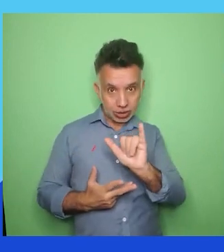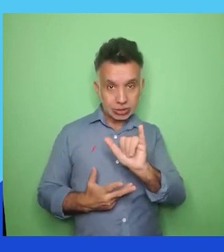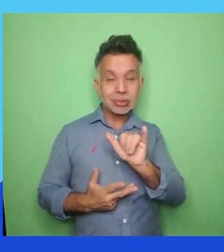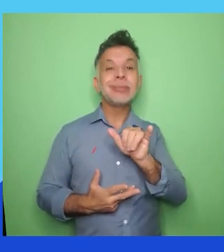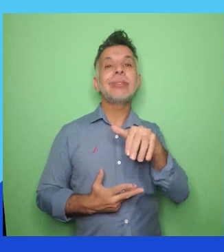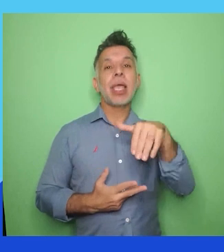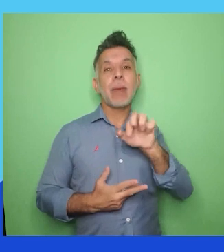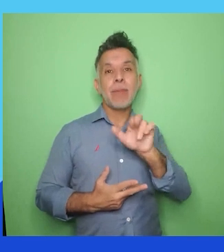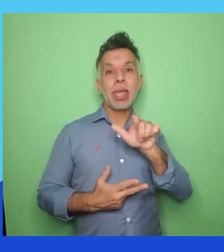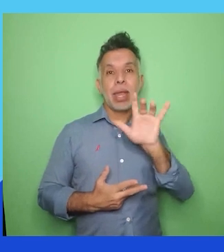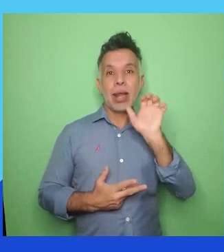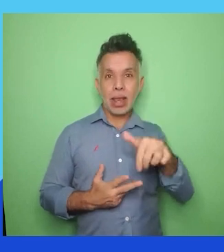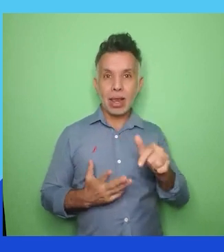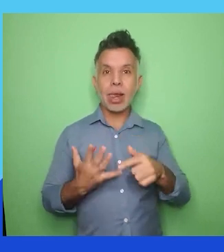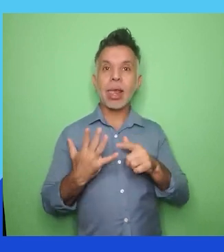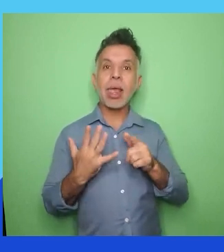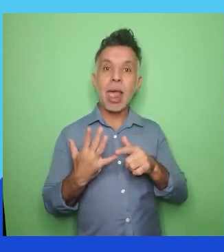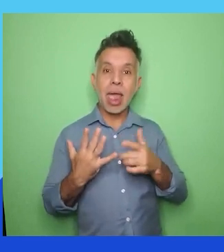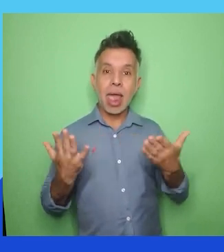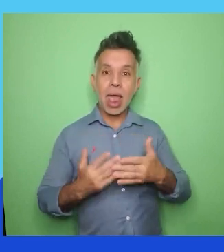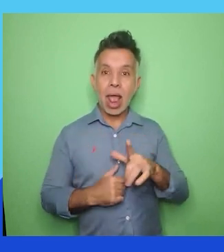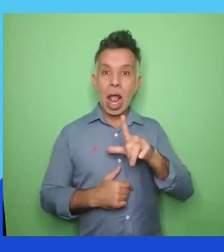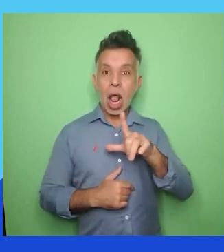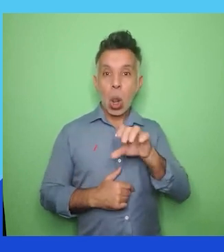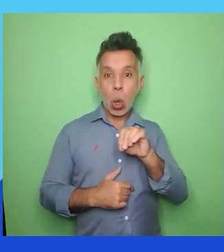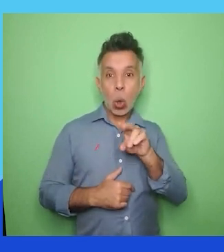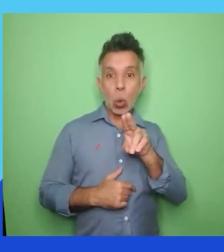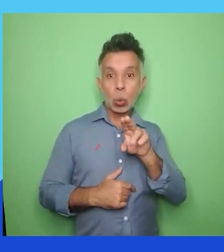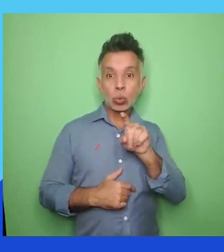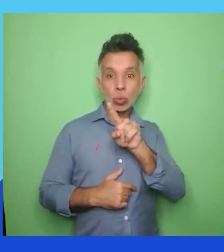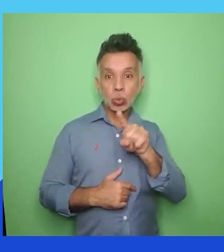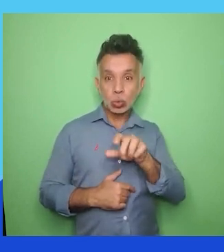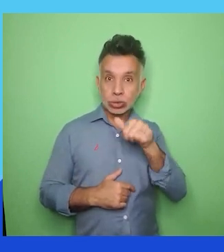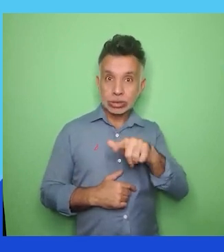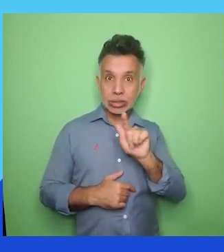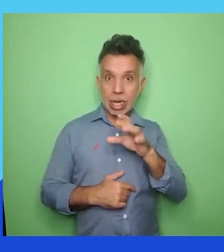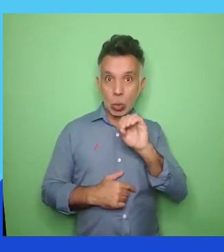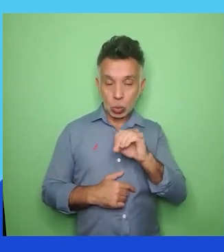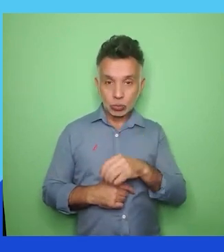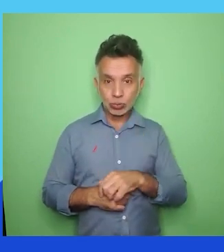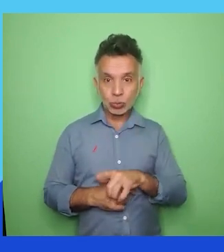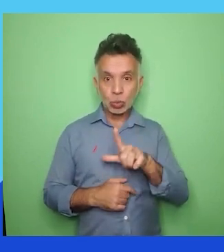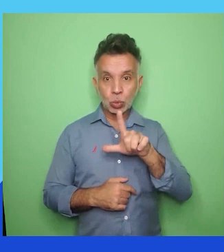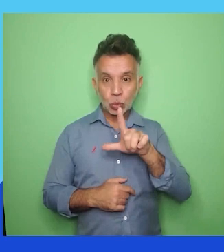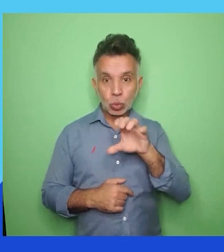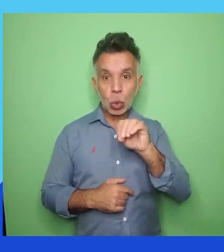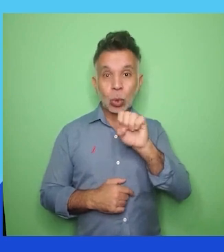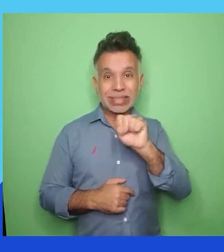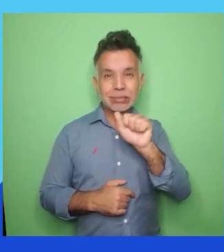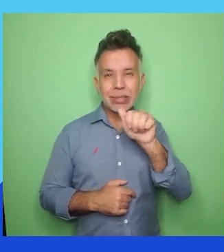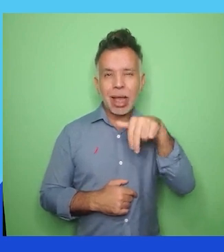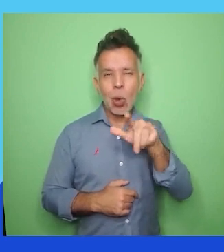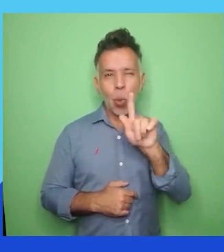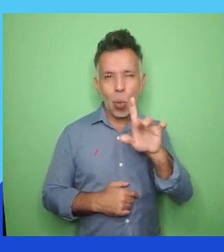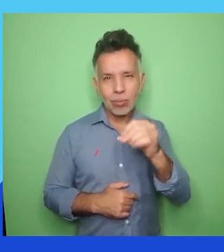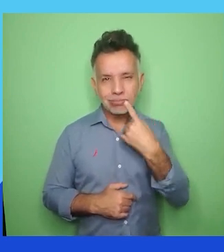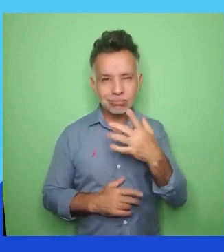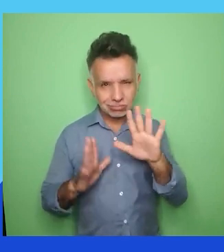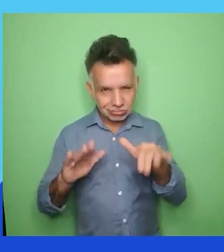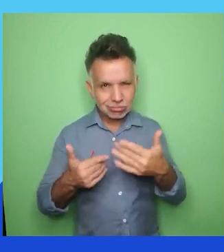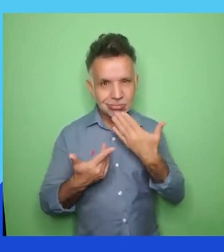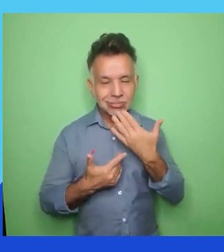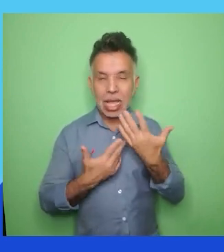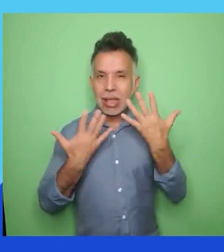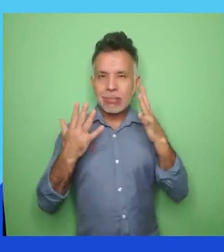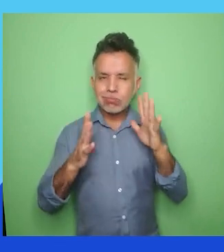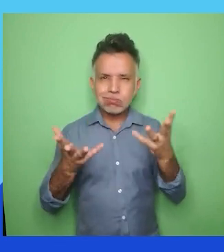Fechando o nosso bloco. Parabéns. Excelentes empresas da categoria grande porte. Aquelas que empregam